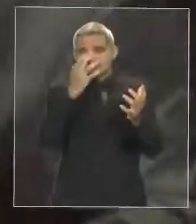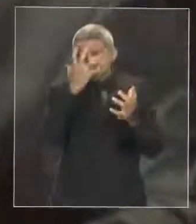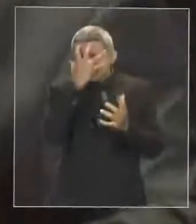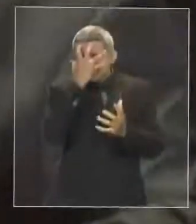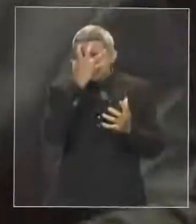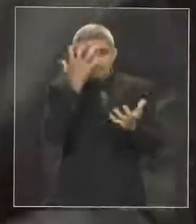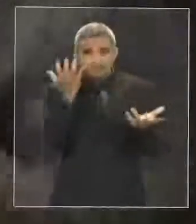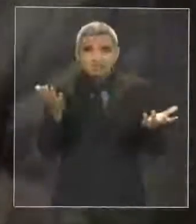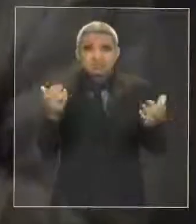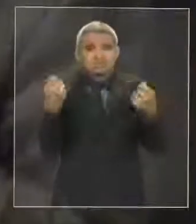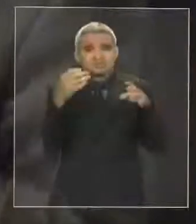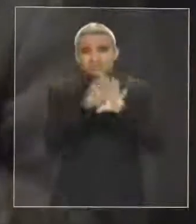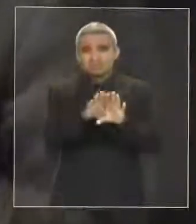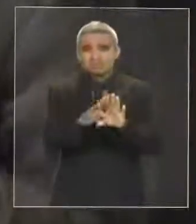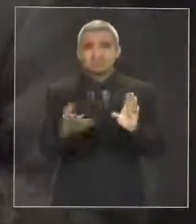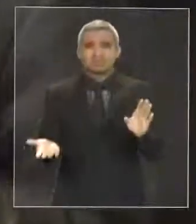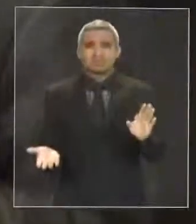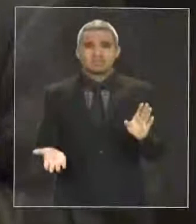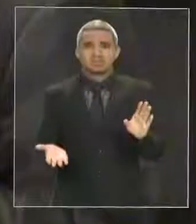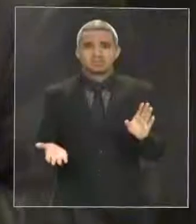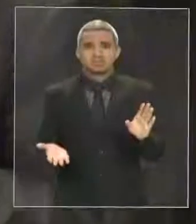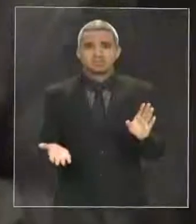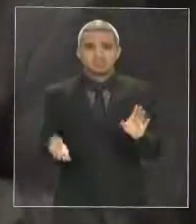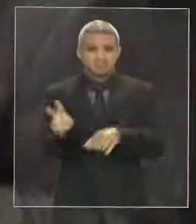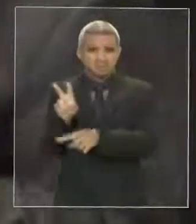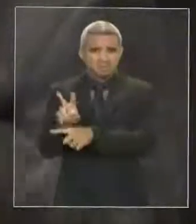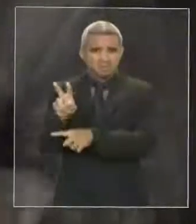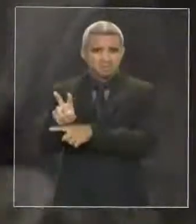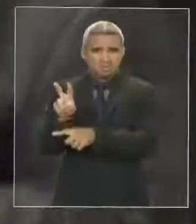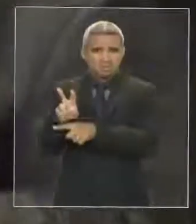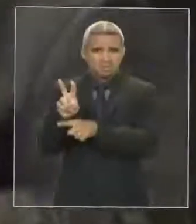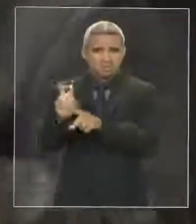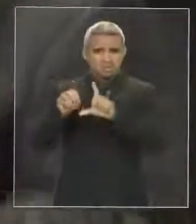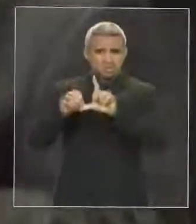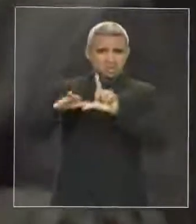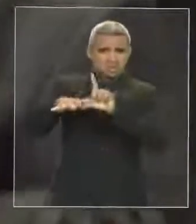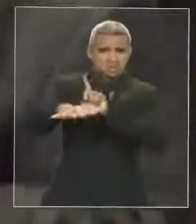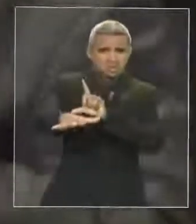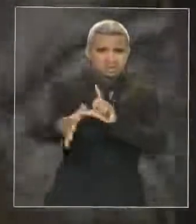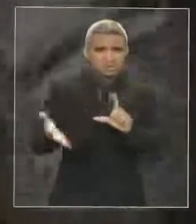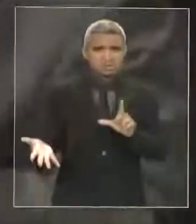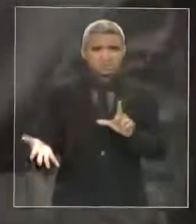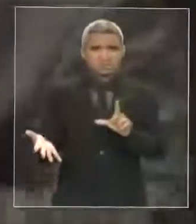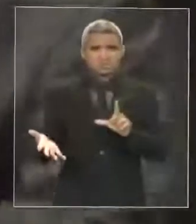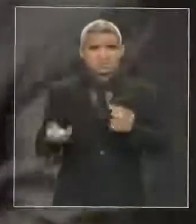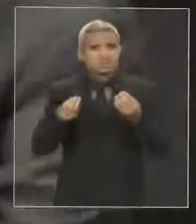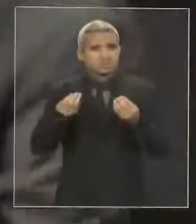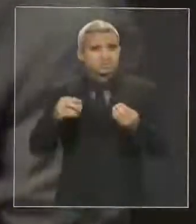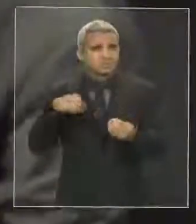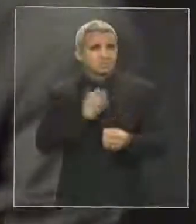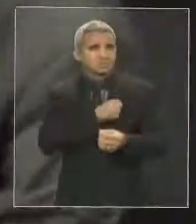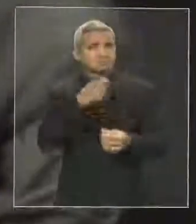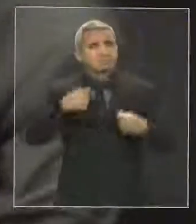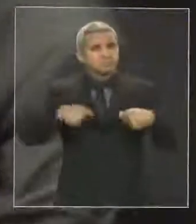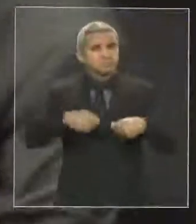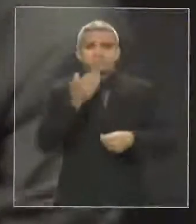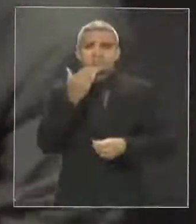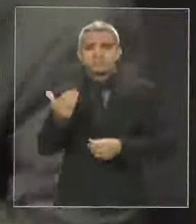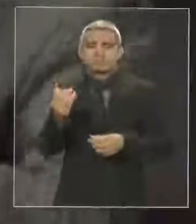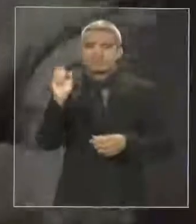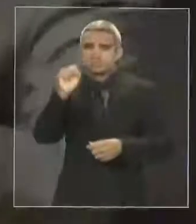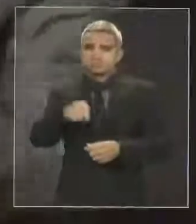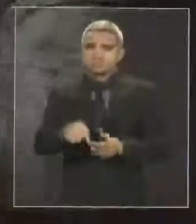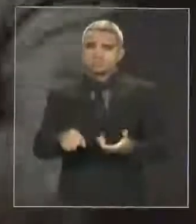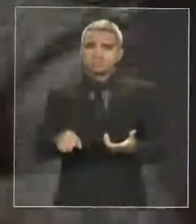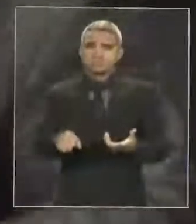proteção. Mas proteger a própria mídia, para mim, é negar a importância dessa casa. Ou, no mínimo, agora, dar um testemunho claro